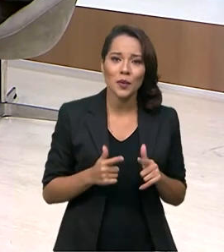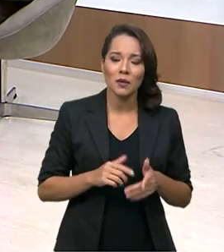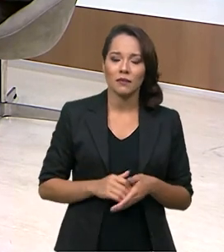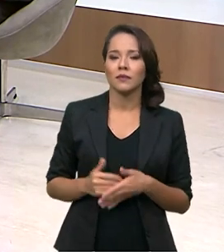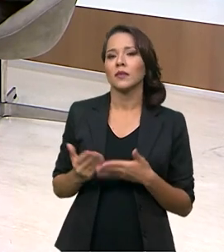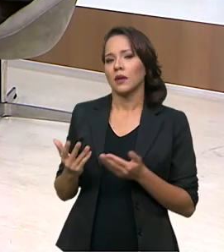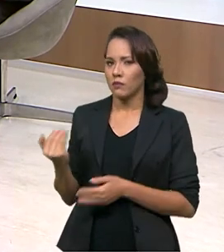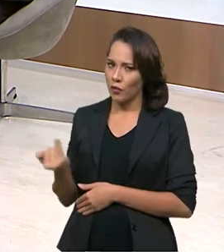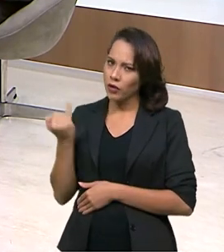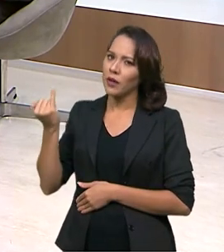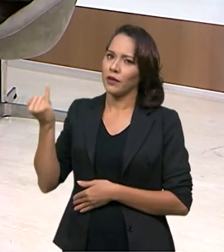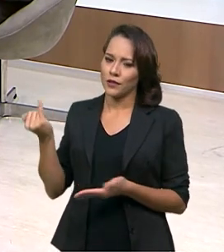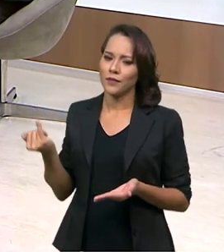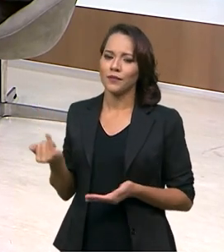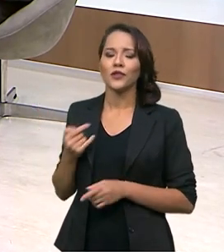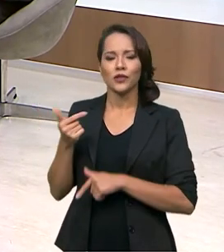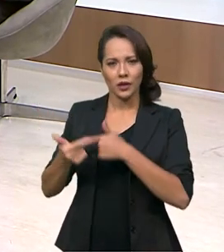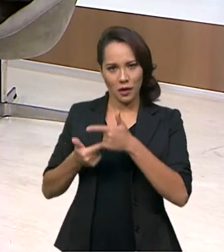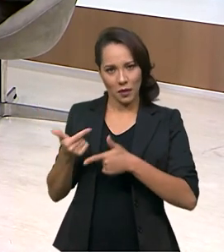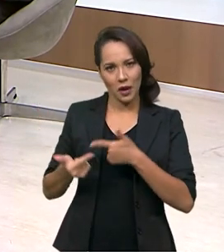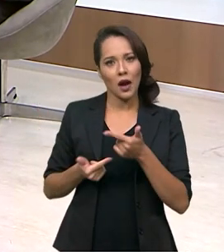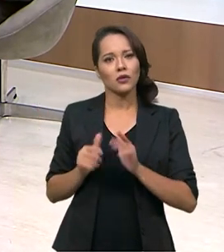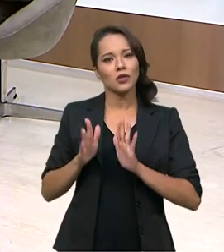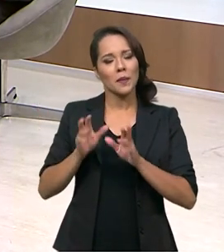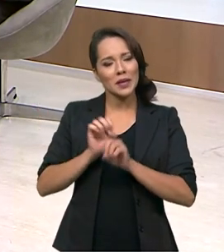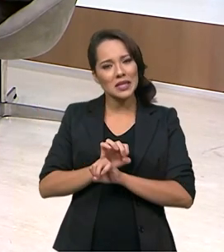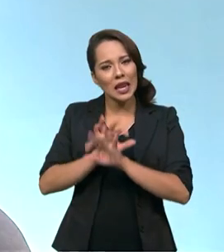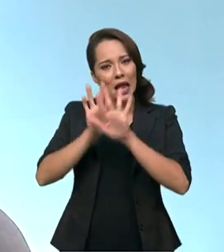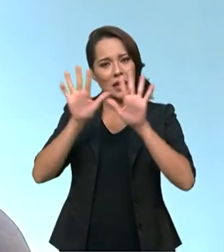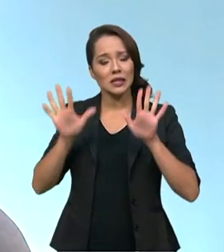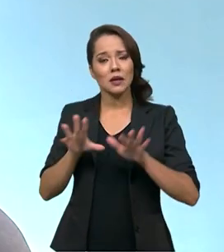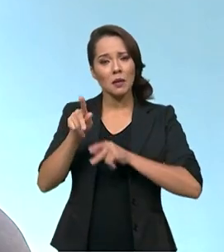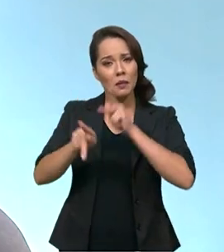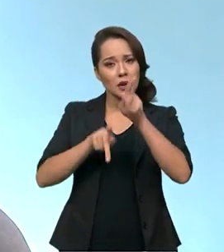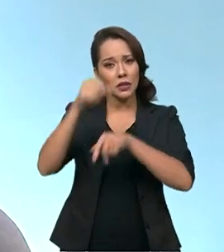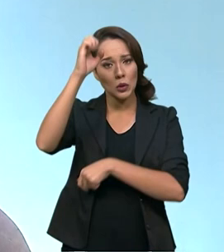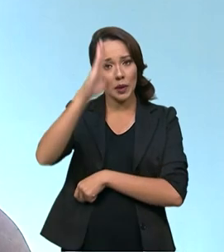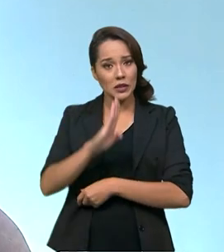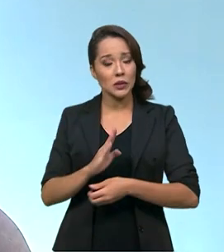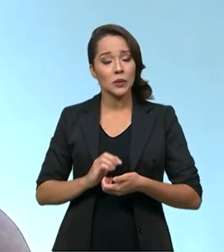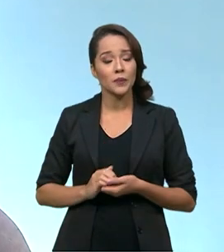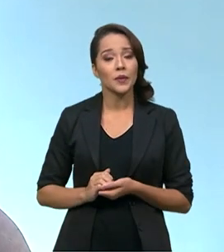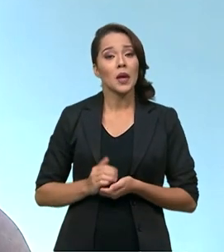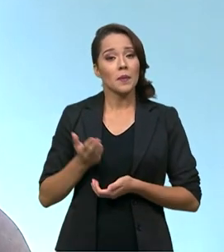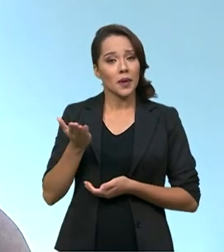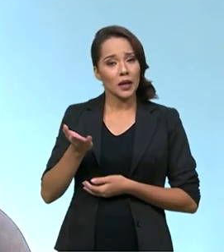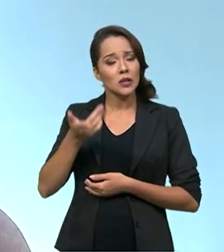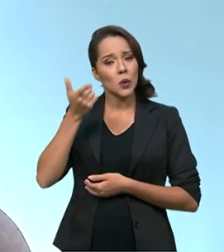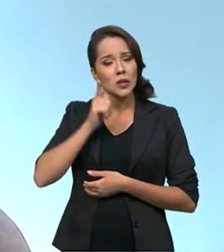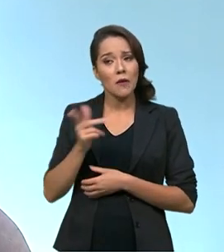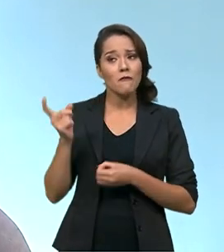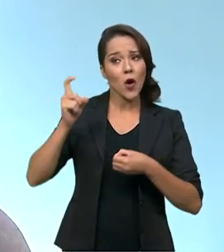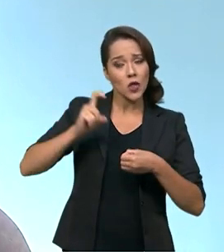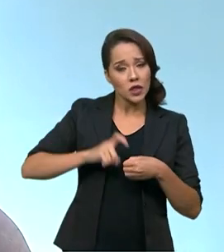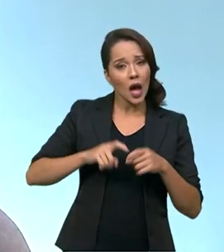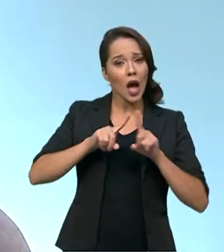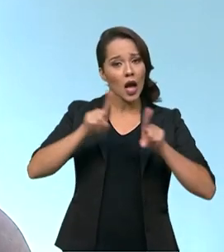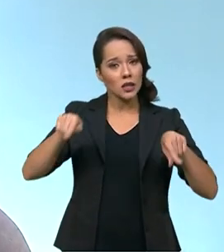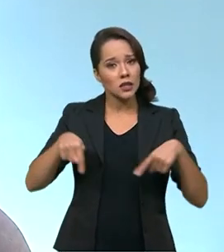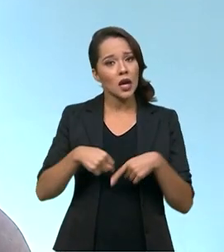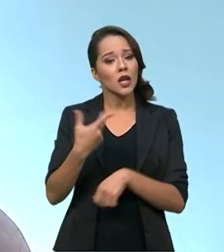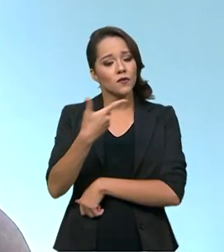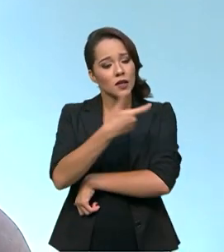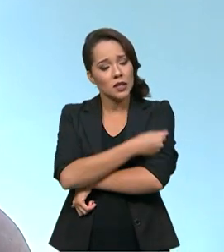importante. Nós temos trabalhado para esclarecer aos brasileiros para que eles retornem às salas de